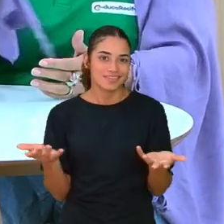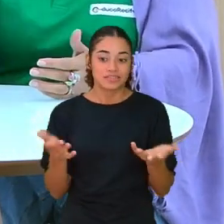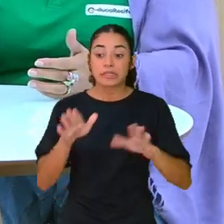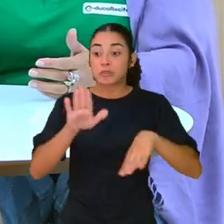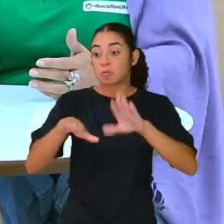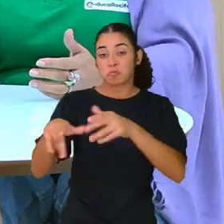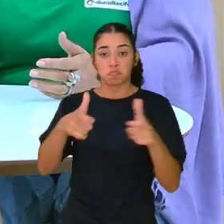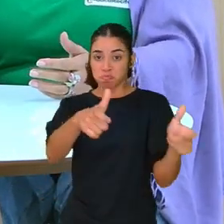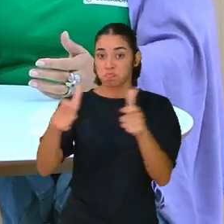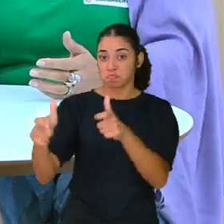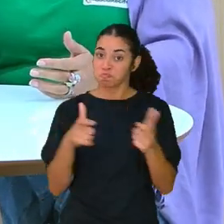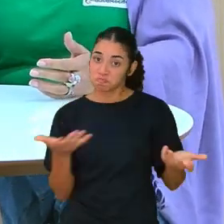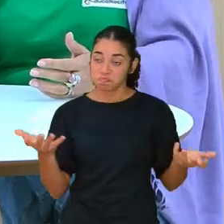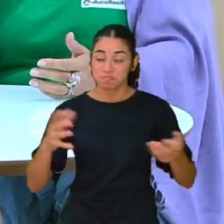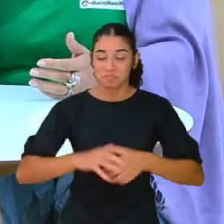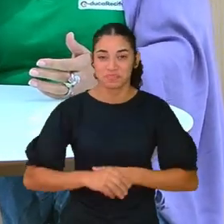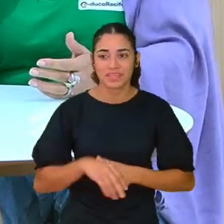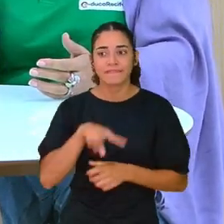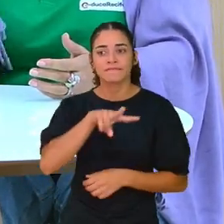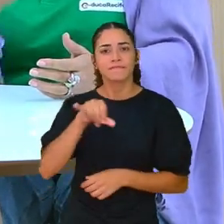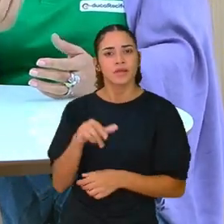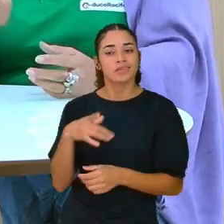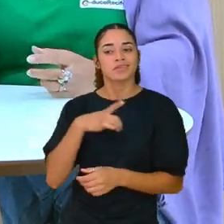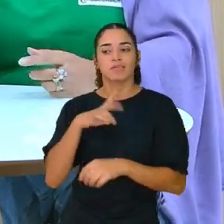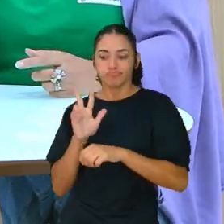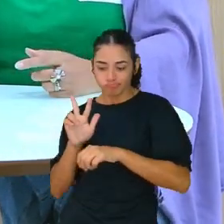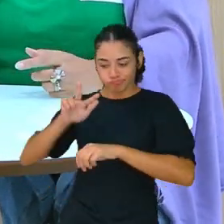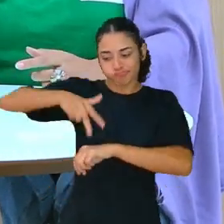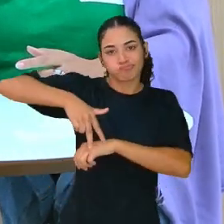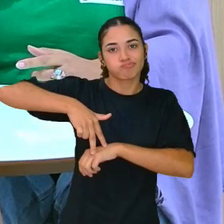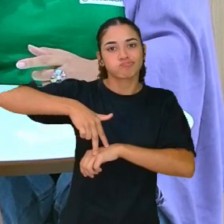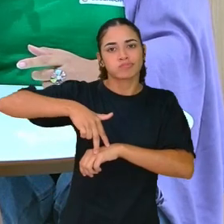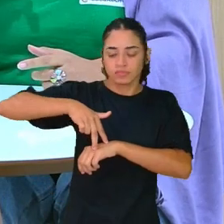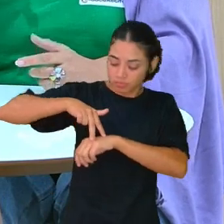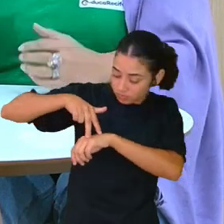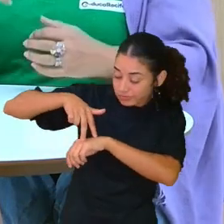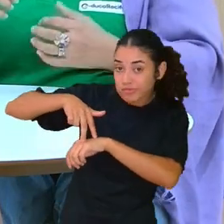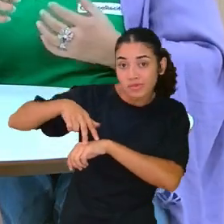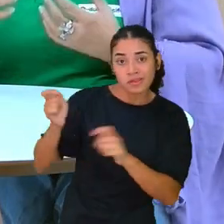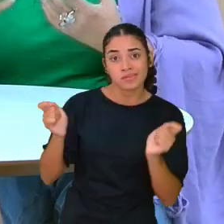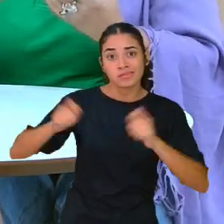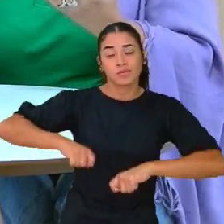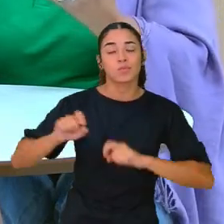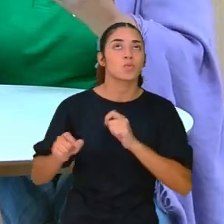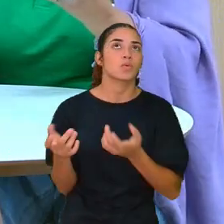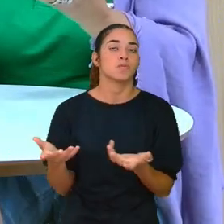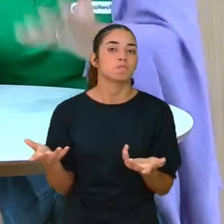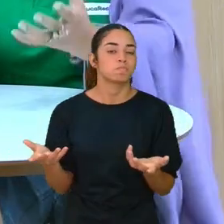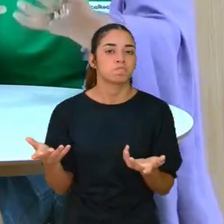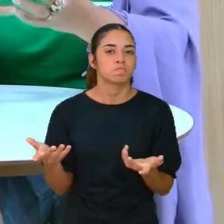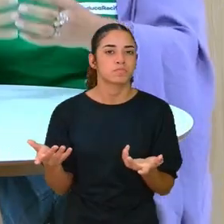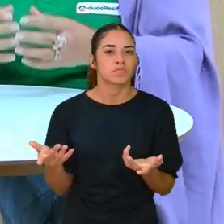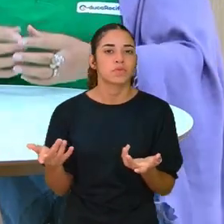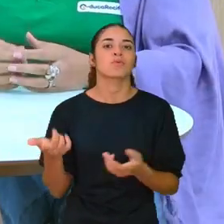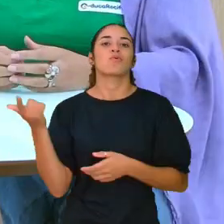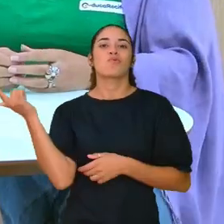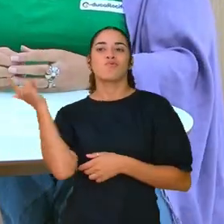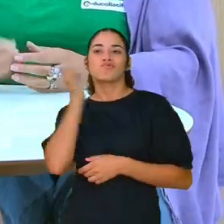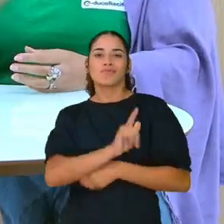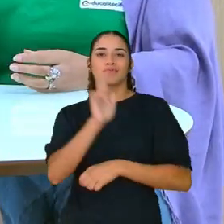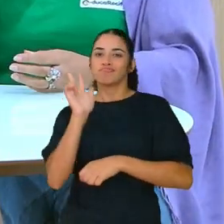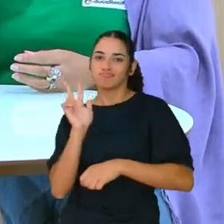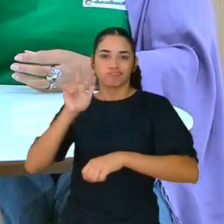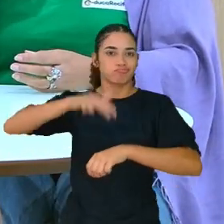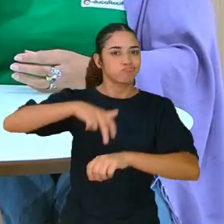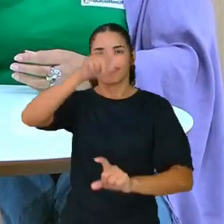em determinado local. Ele vai ter lugar de fala e aquele lugar de fala vai fazer com que ele se torne protagonista